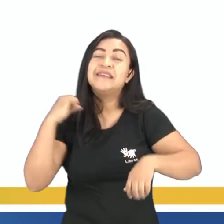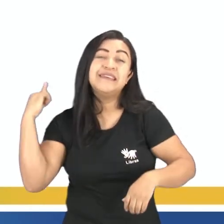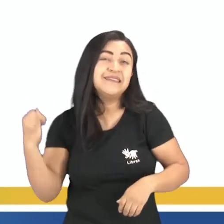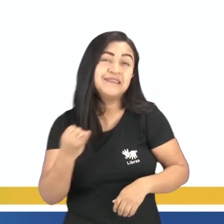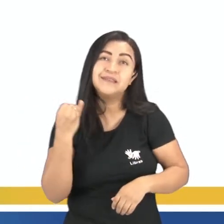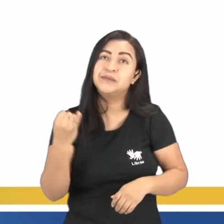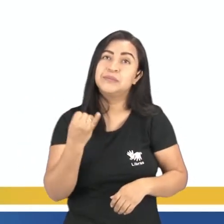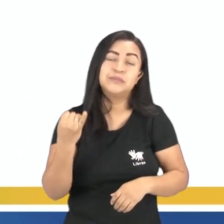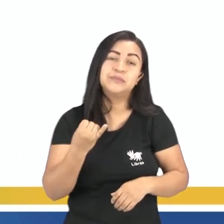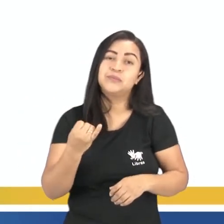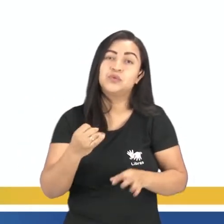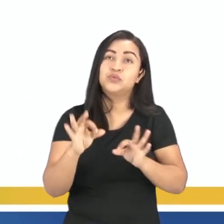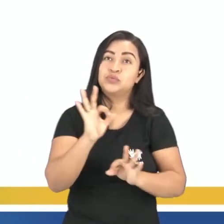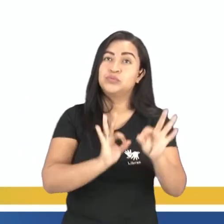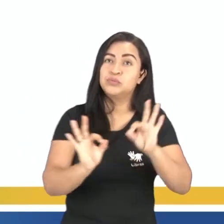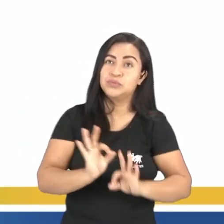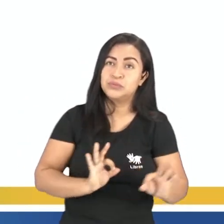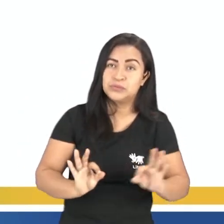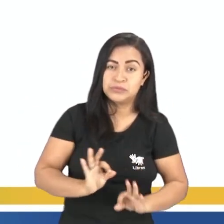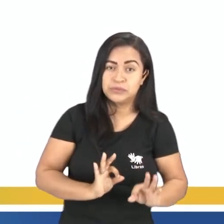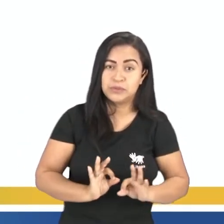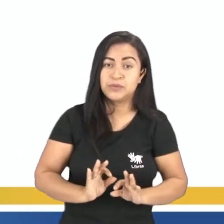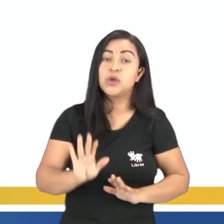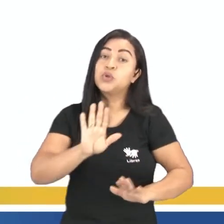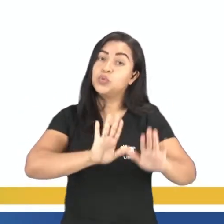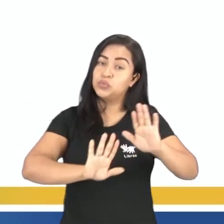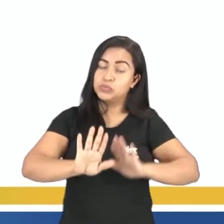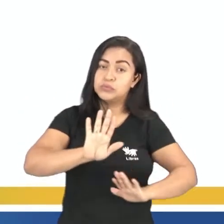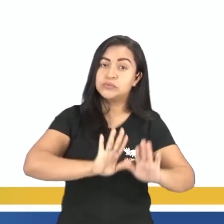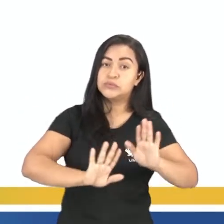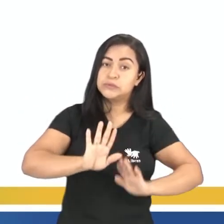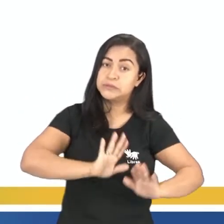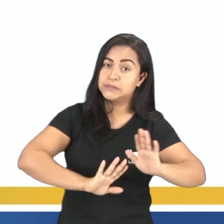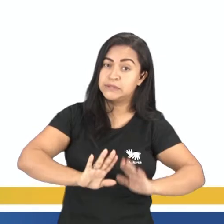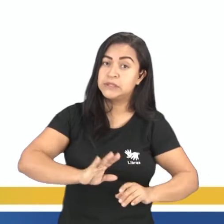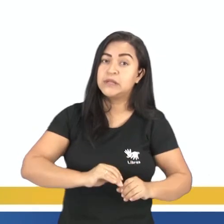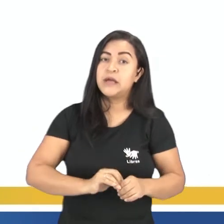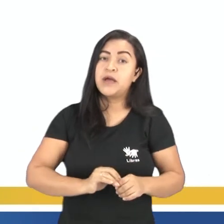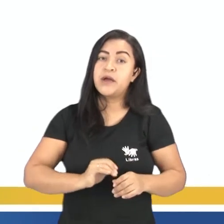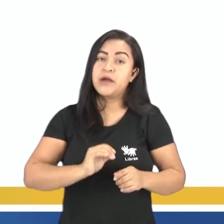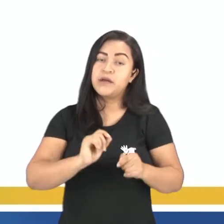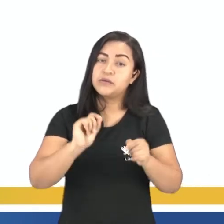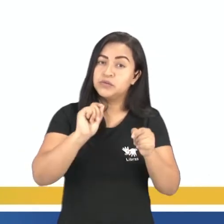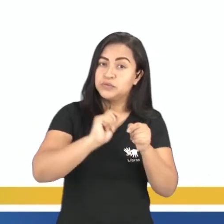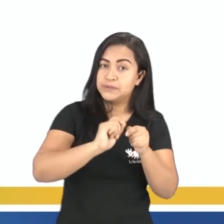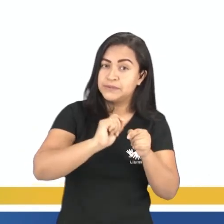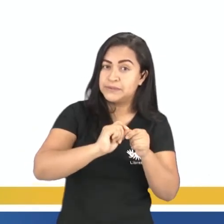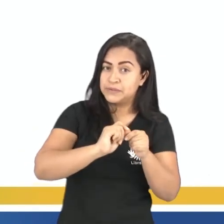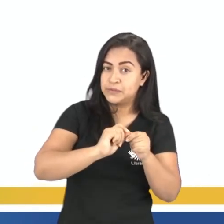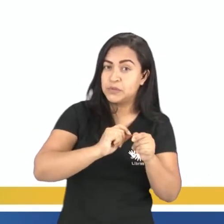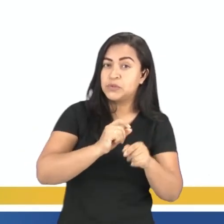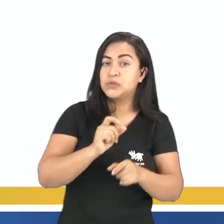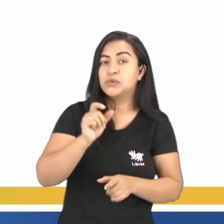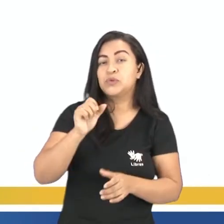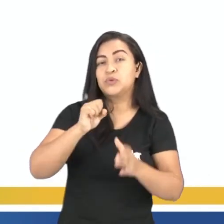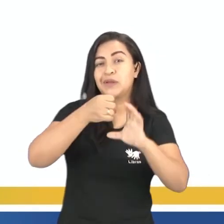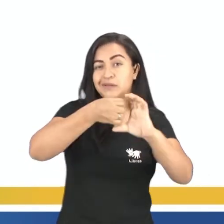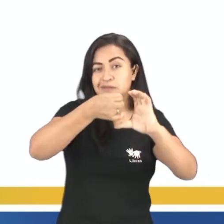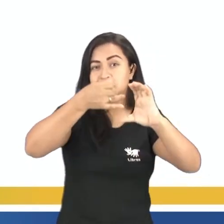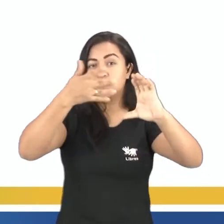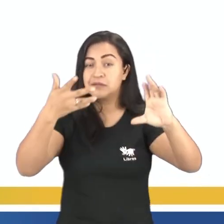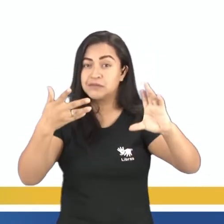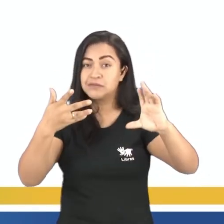dos elementos narrativos. Então, você vai ter ali um cuidado em construir aqueles, usar os elementos da narrativa